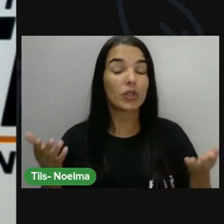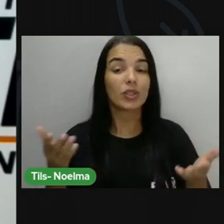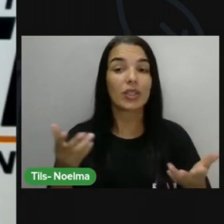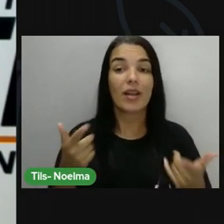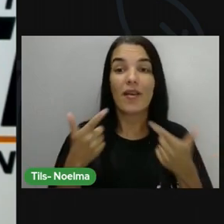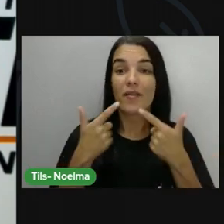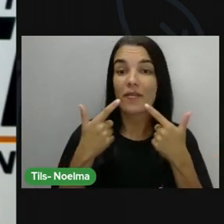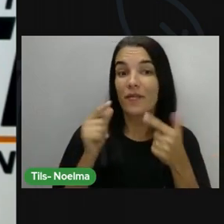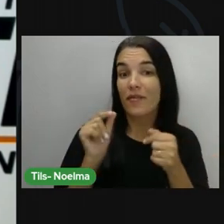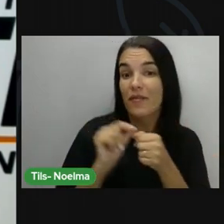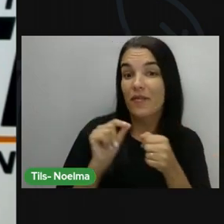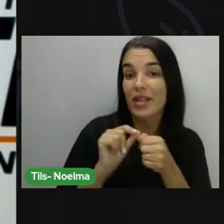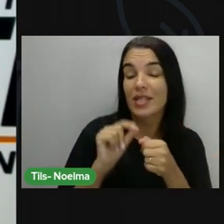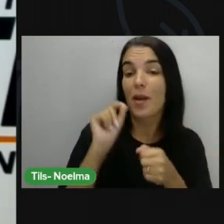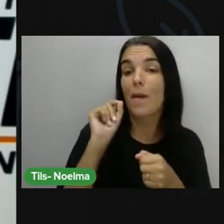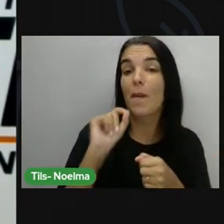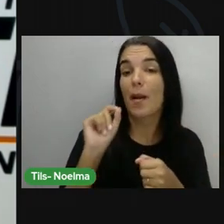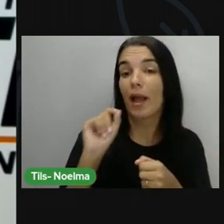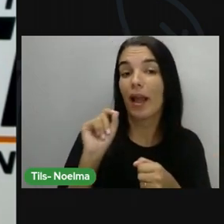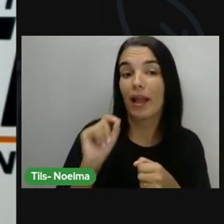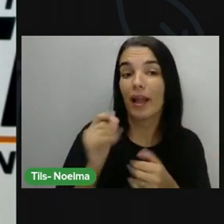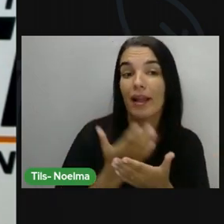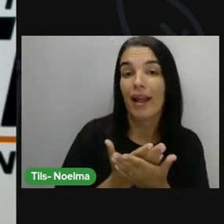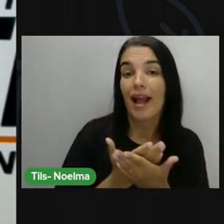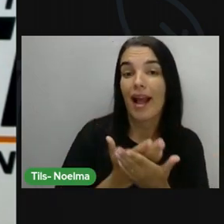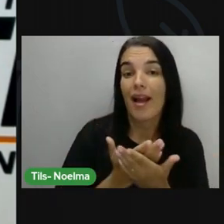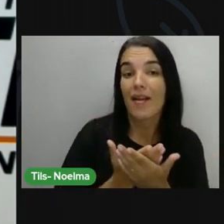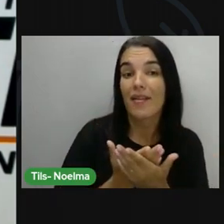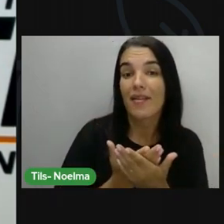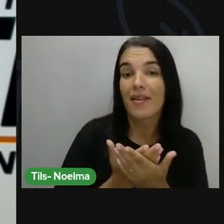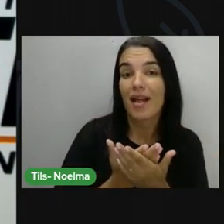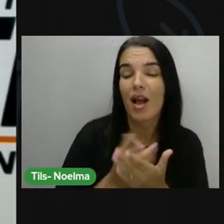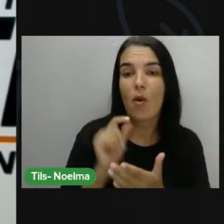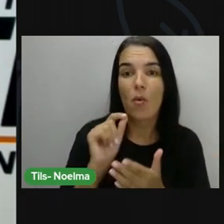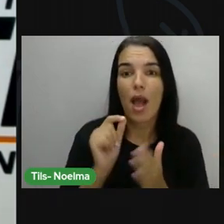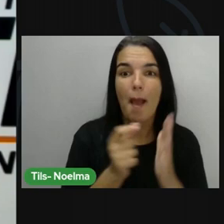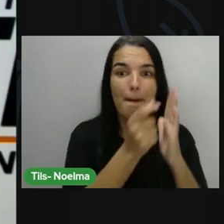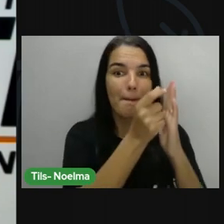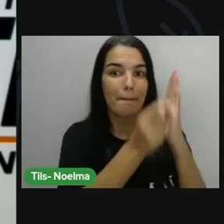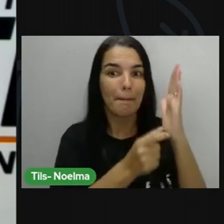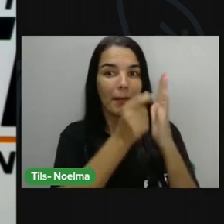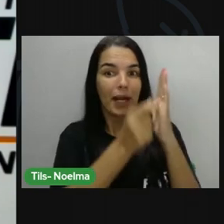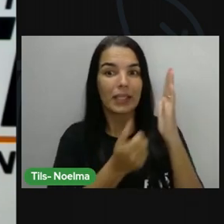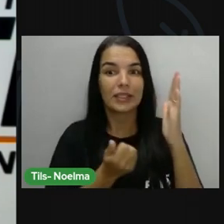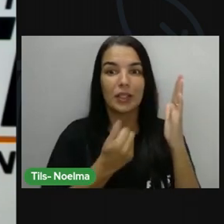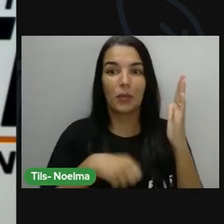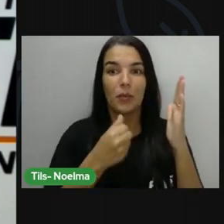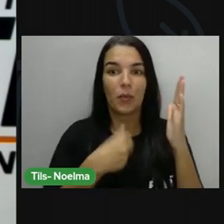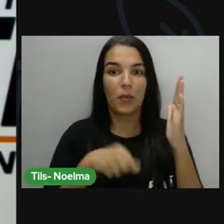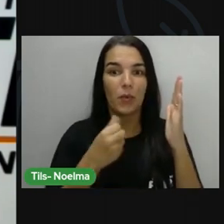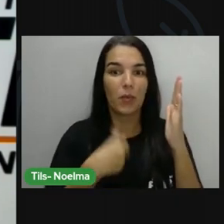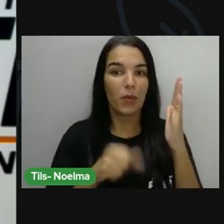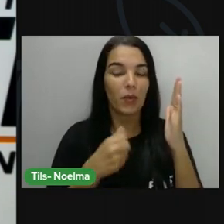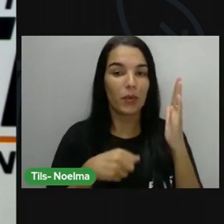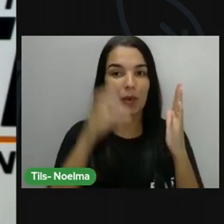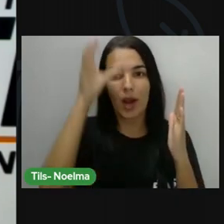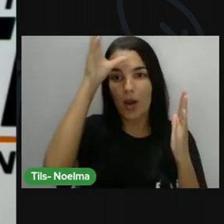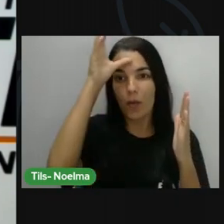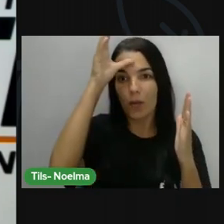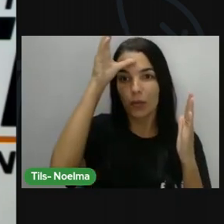sobre patrimônio cultural, cultura